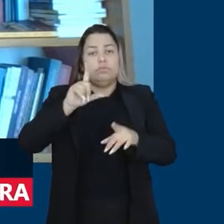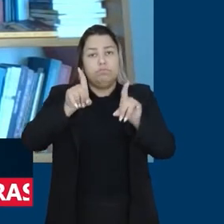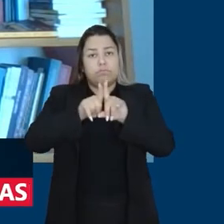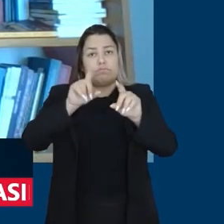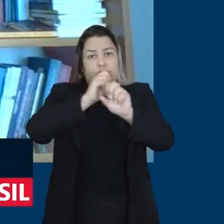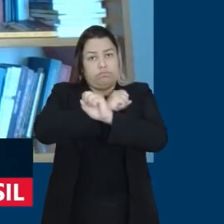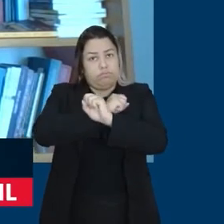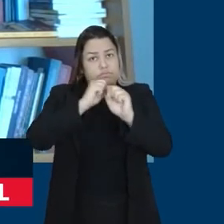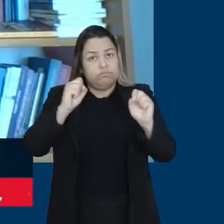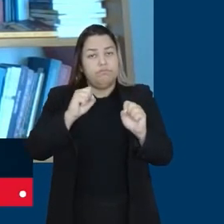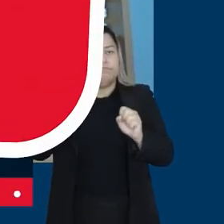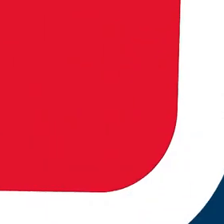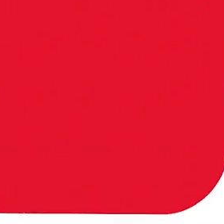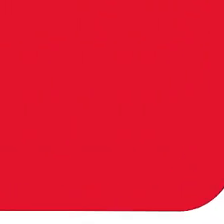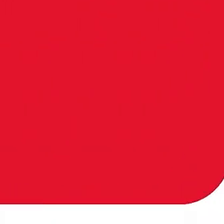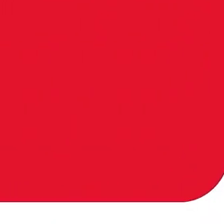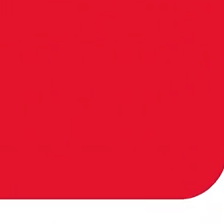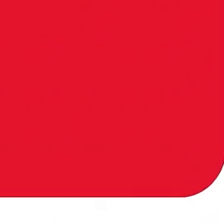vida digna.